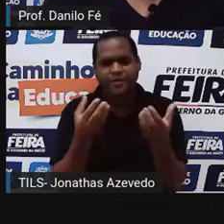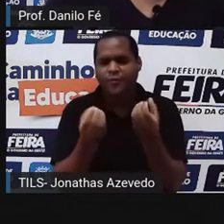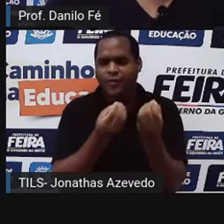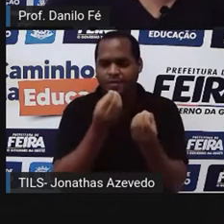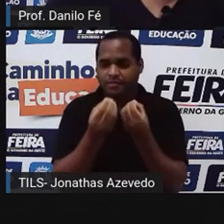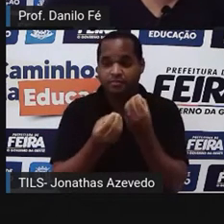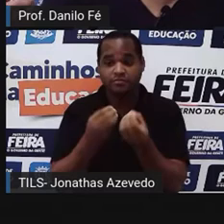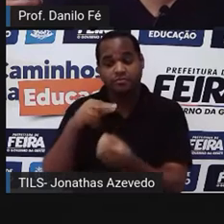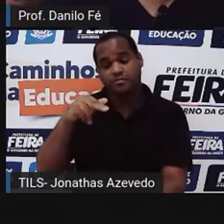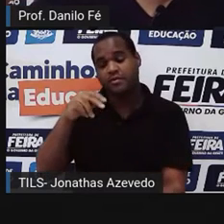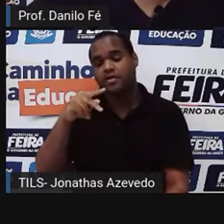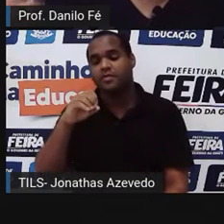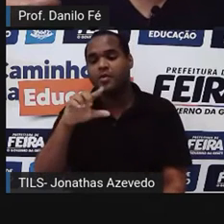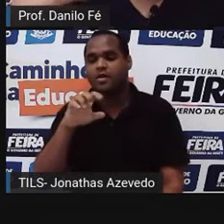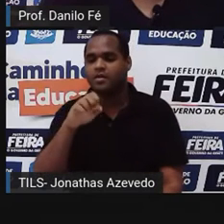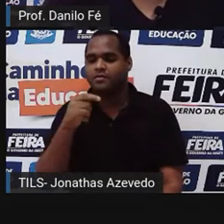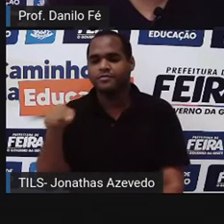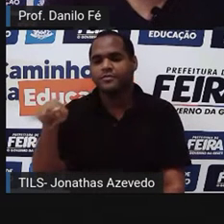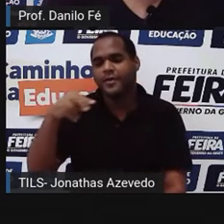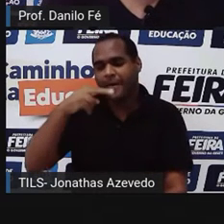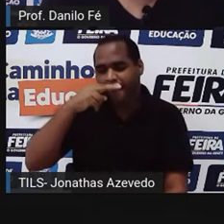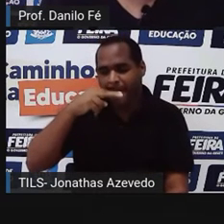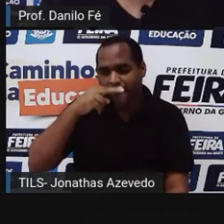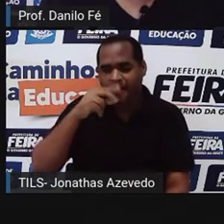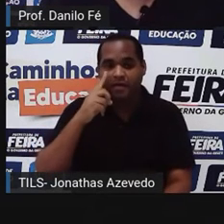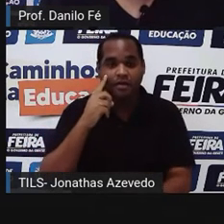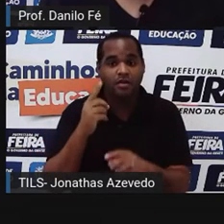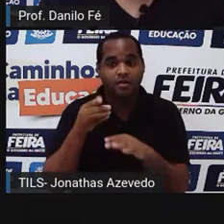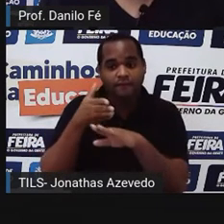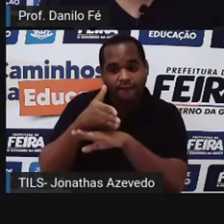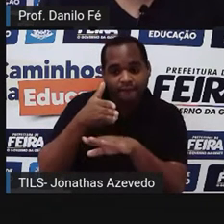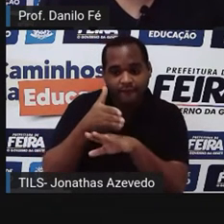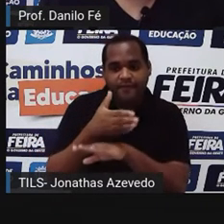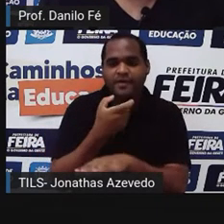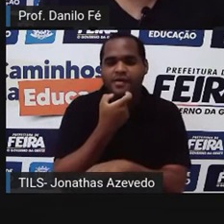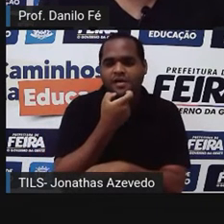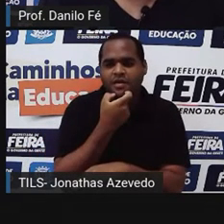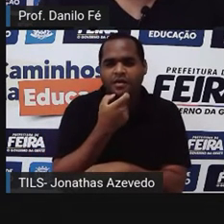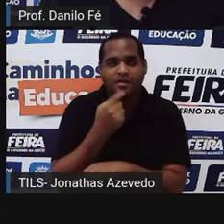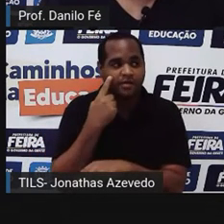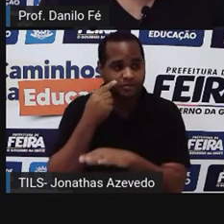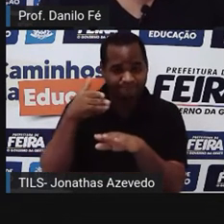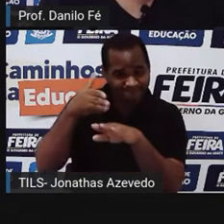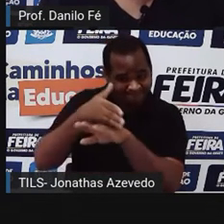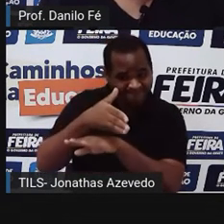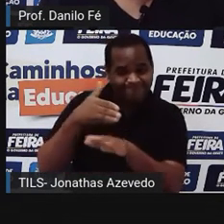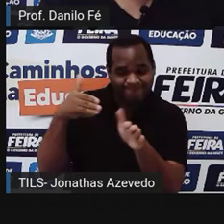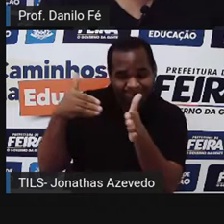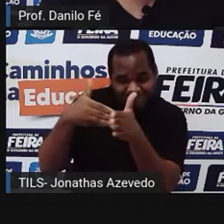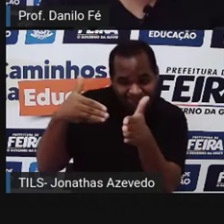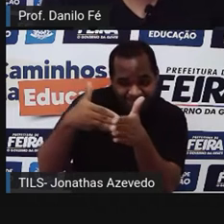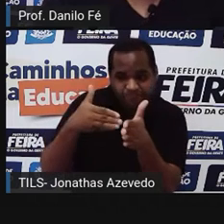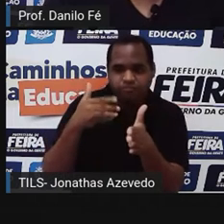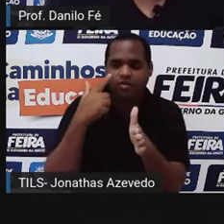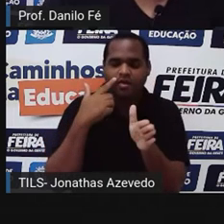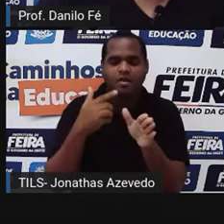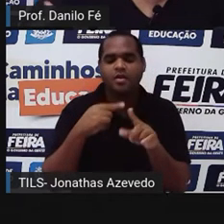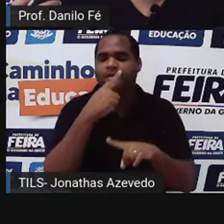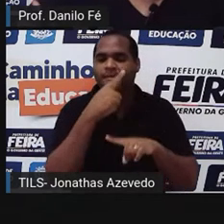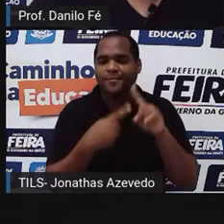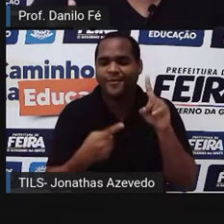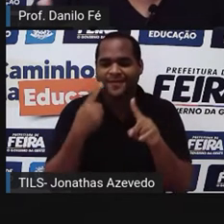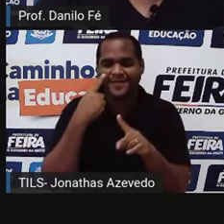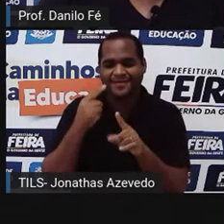Napoleão, se ele não podia invadir a Inglaterra, ele impõe um bloqueio naval. Ele proíbe